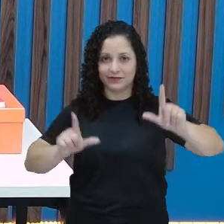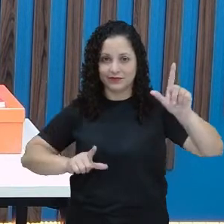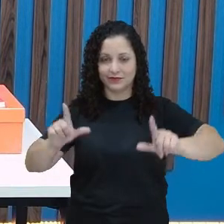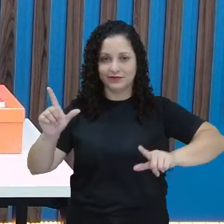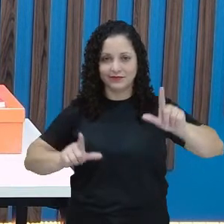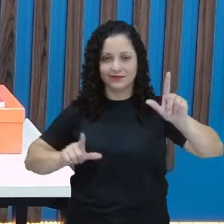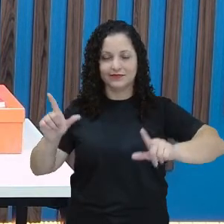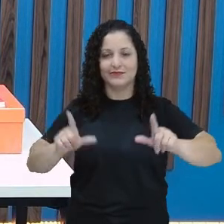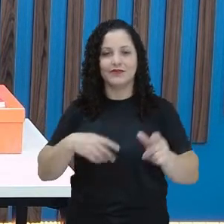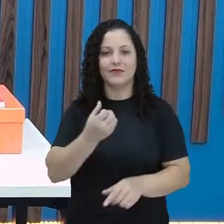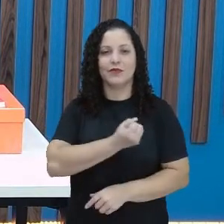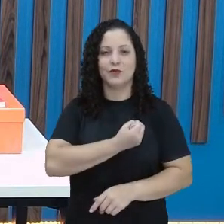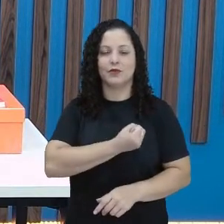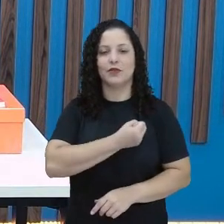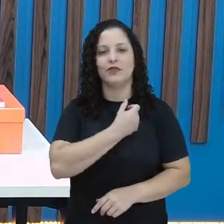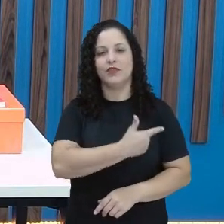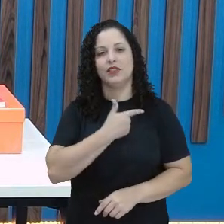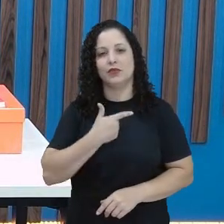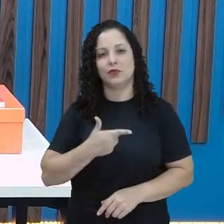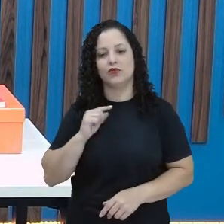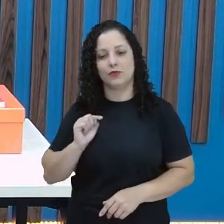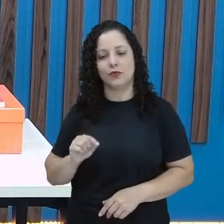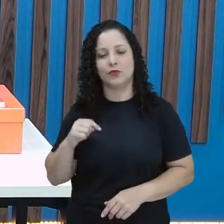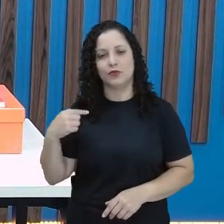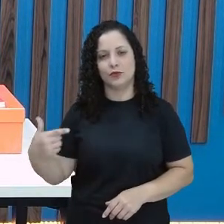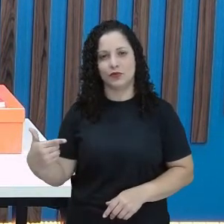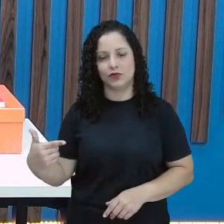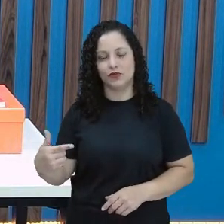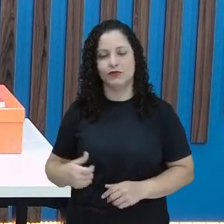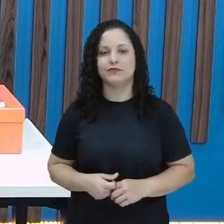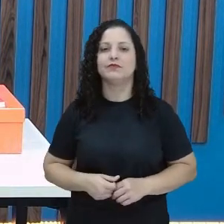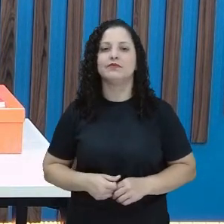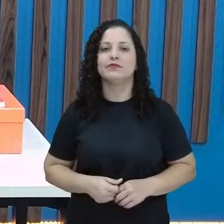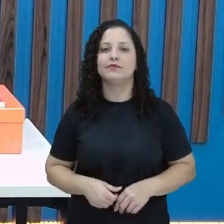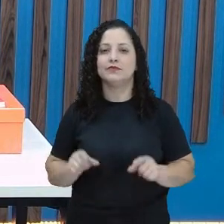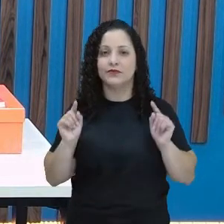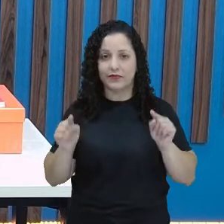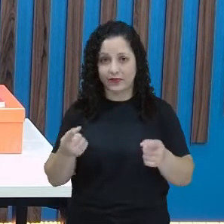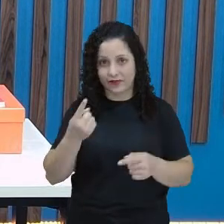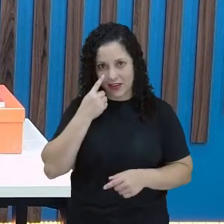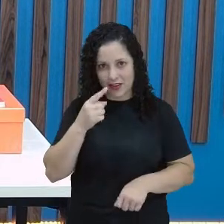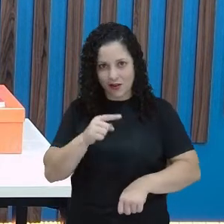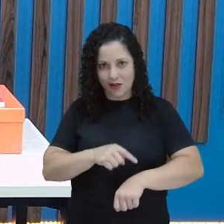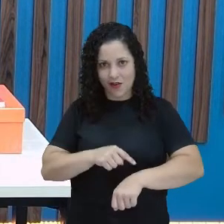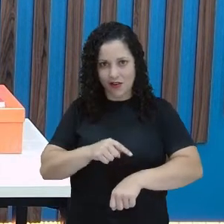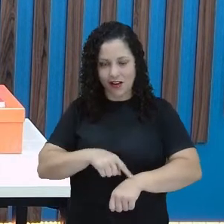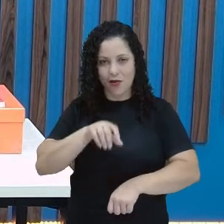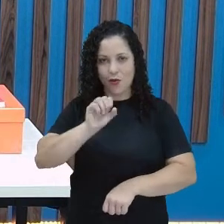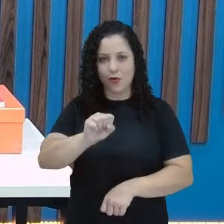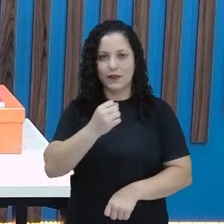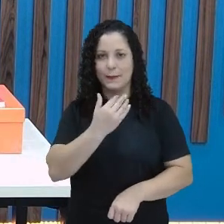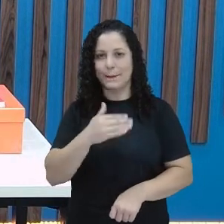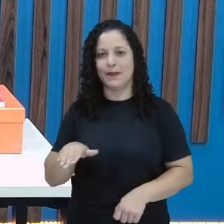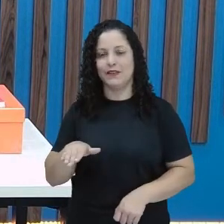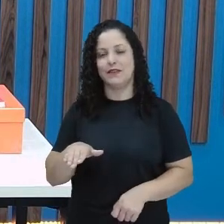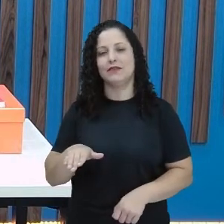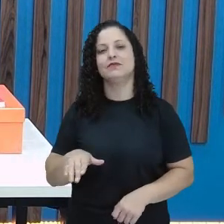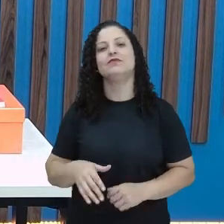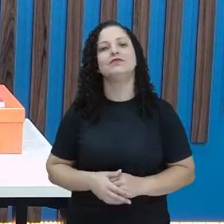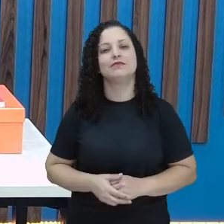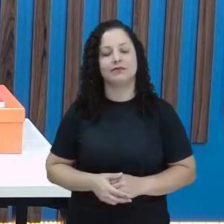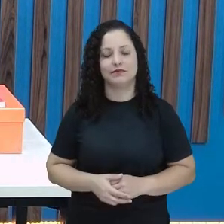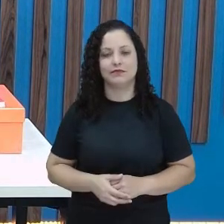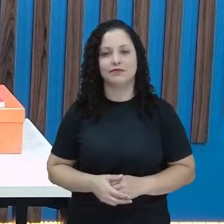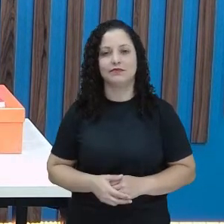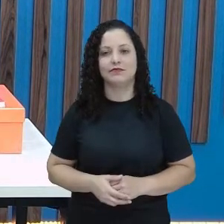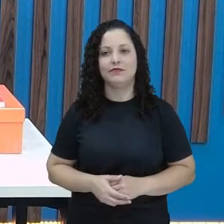Nordeste 22.2. Marca aí o horário, tá? 8h30 da manhã, tá?